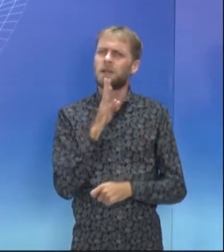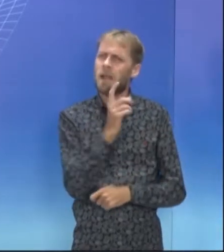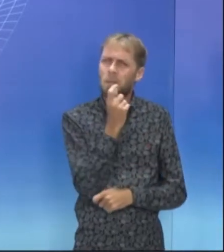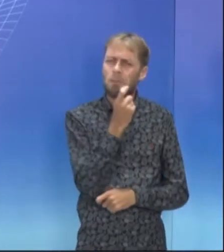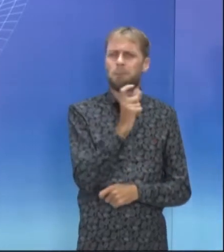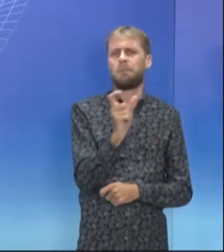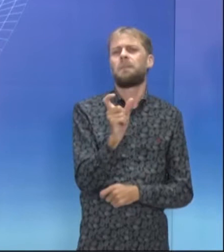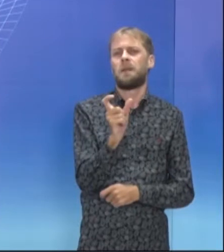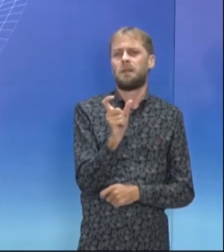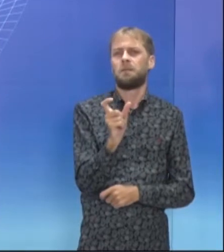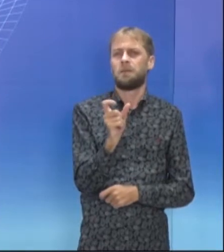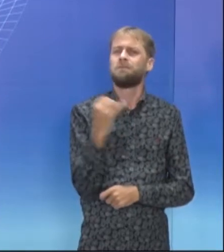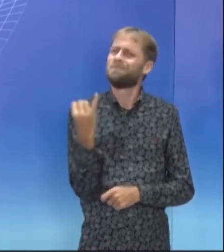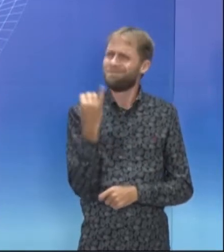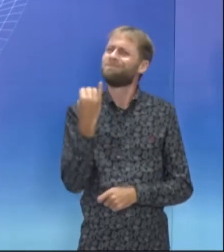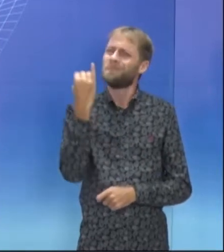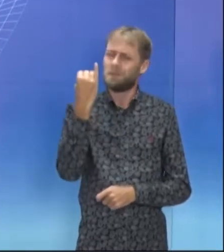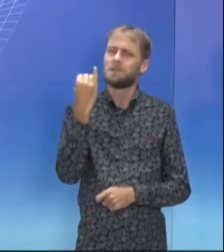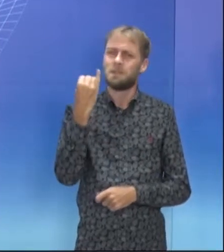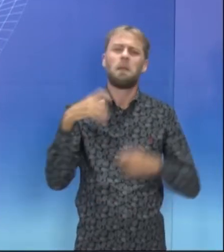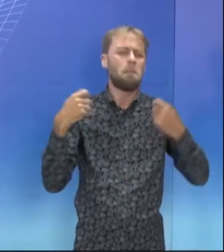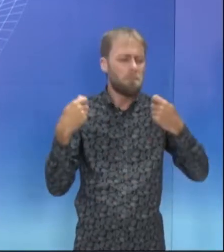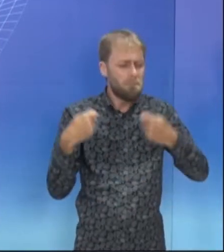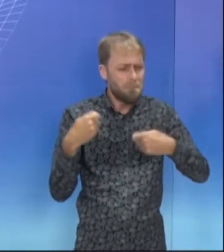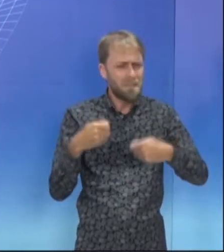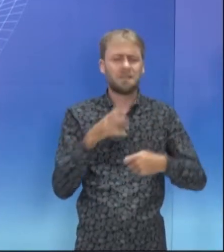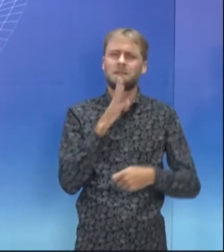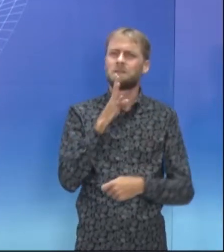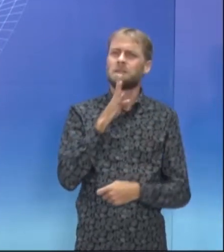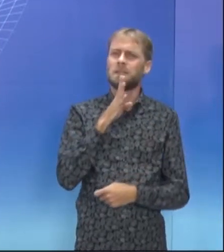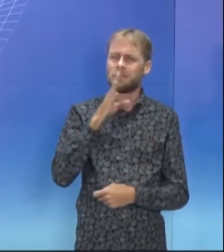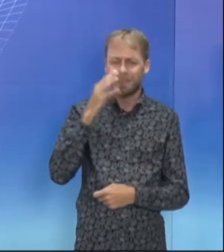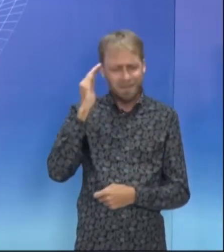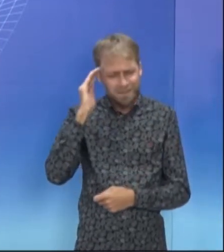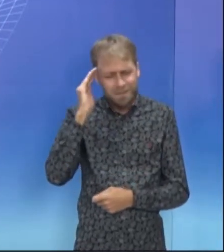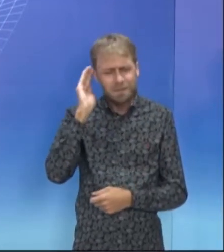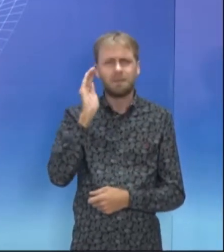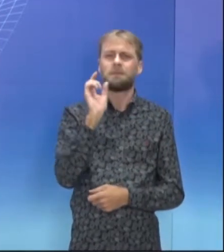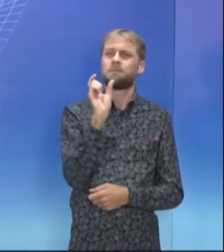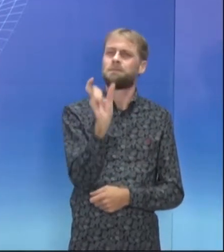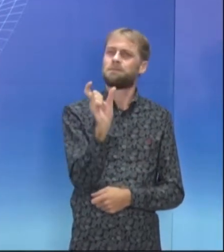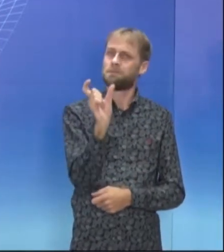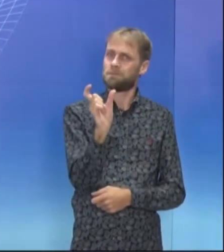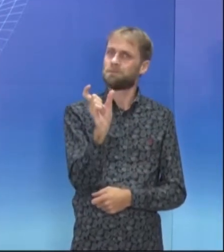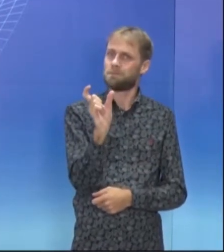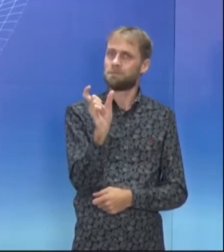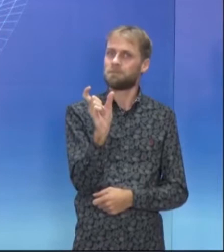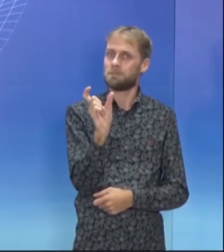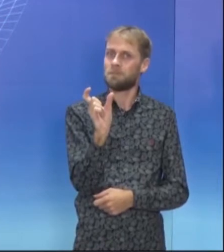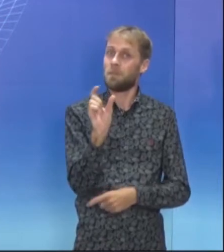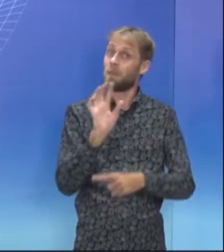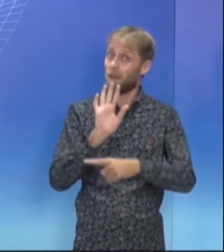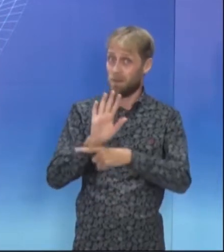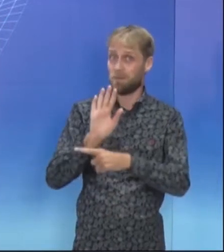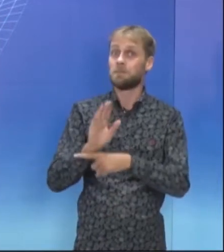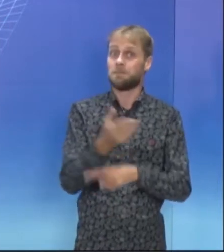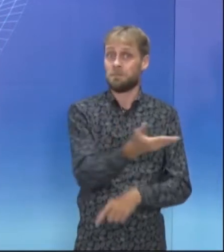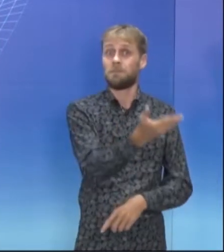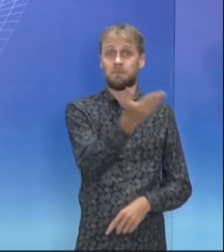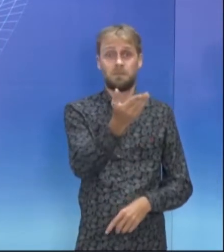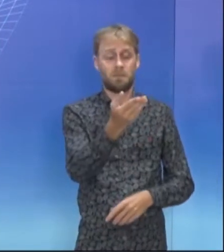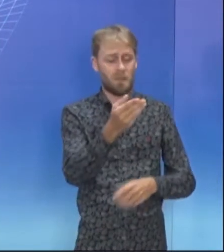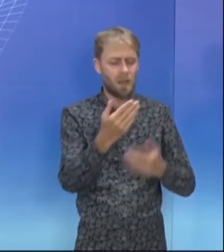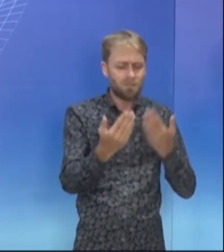vocabulário é muito importante na hora de você tentar resolver as questões do texto. Então, isso aqui ajuda você a